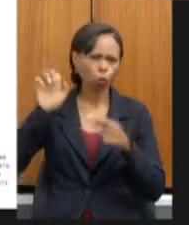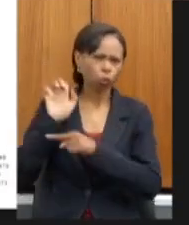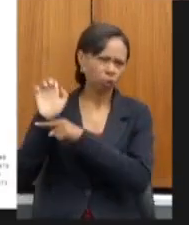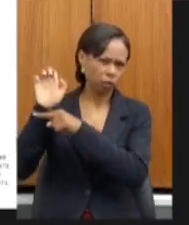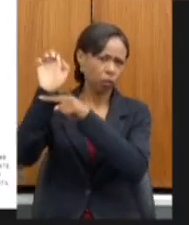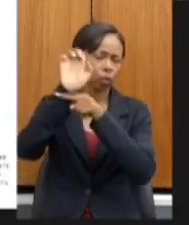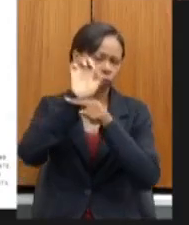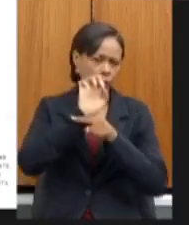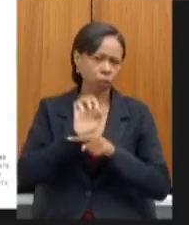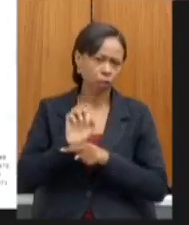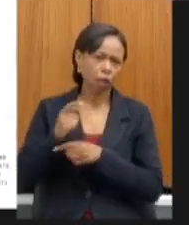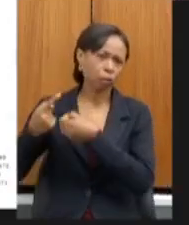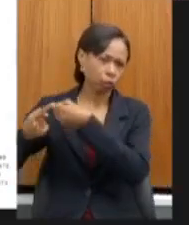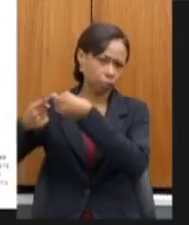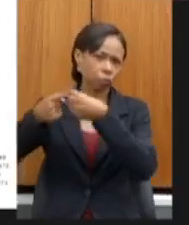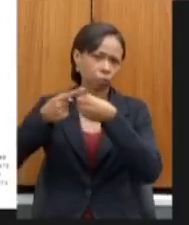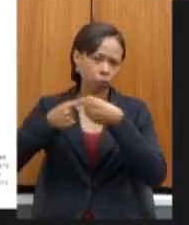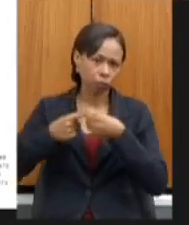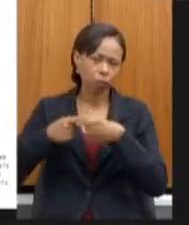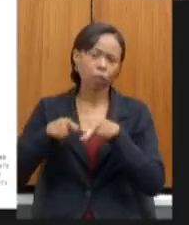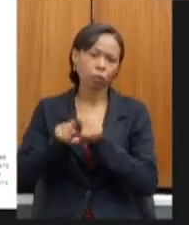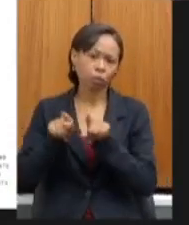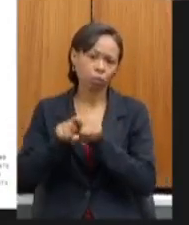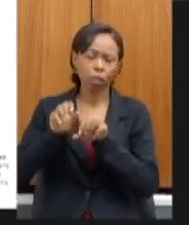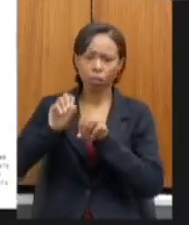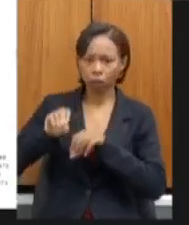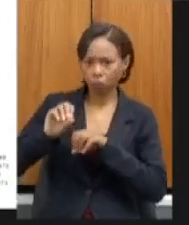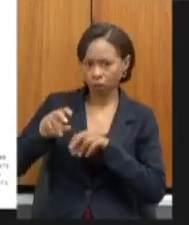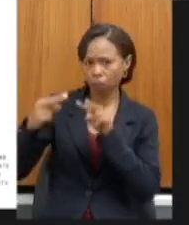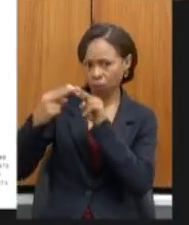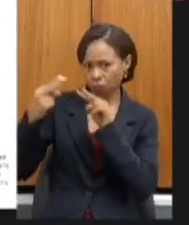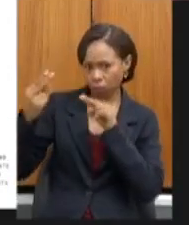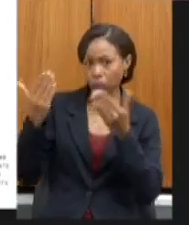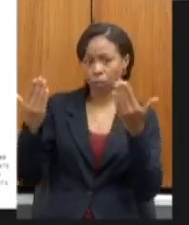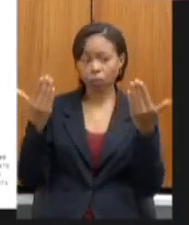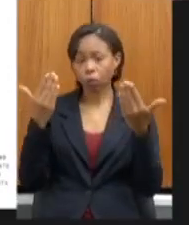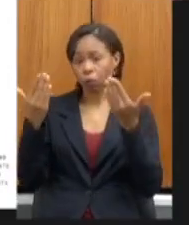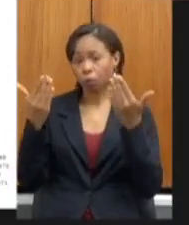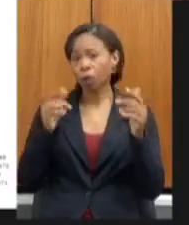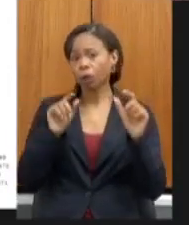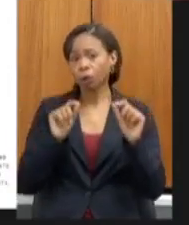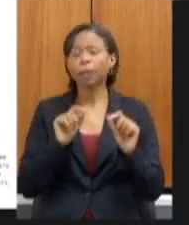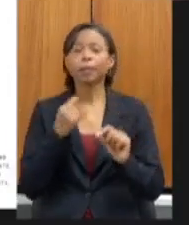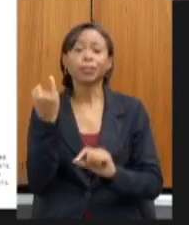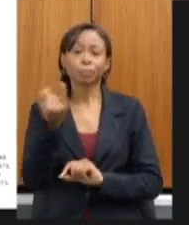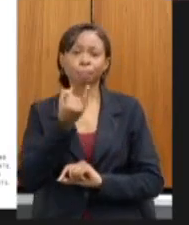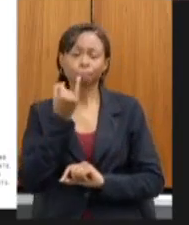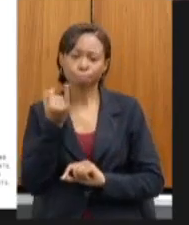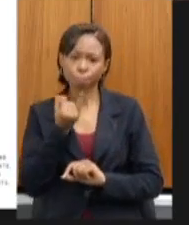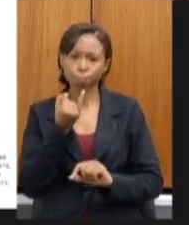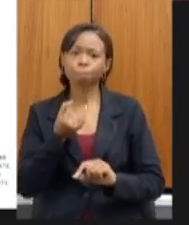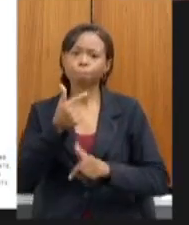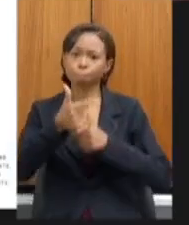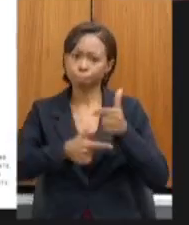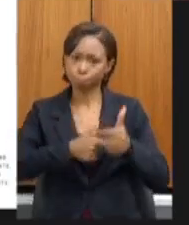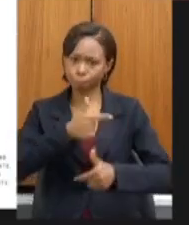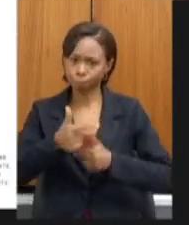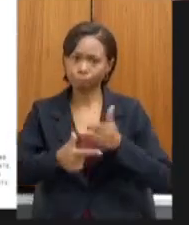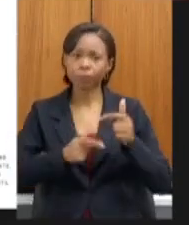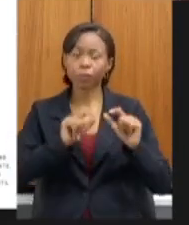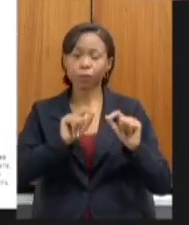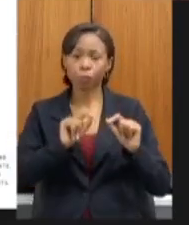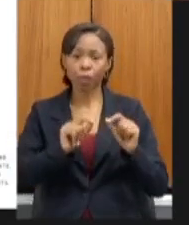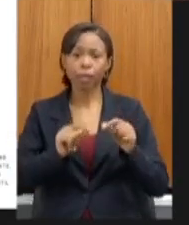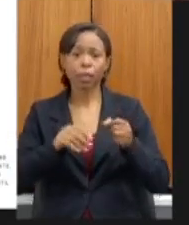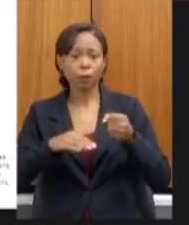municípios também que estão conseguindo realizar o regime de estudos não presencial como é importante o trabalho que se dê por ciclos em